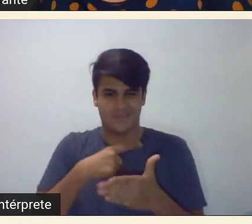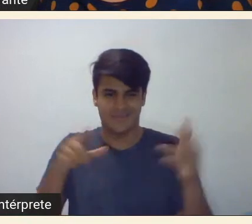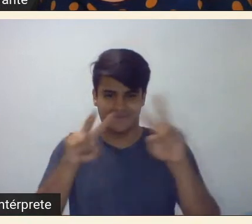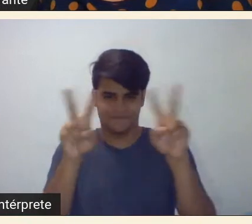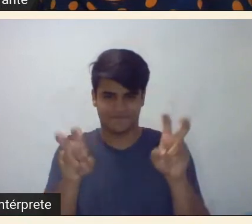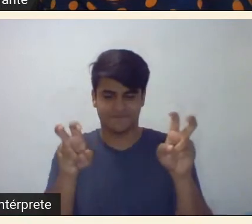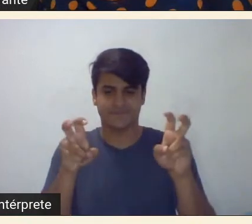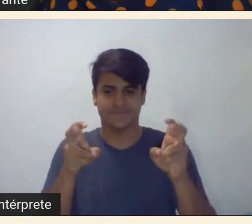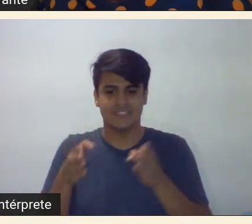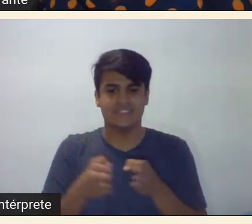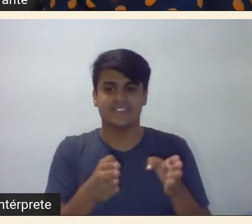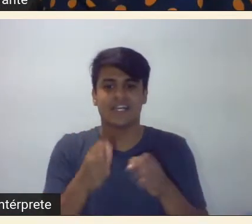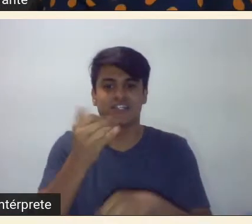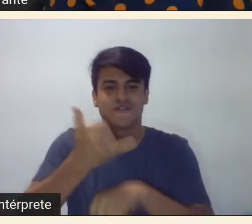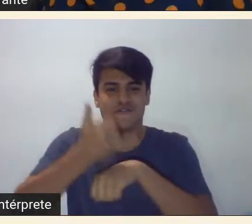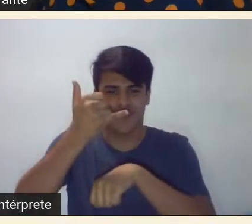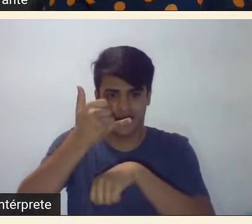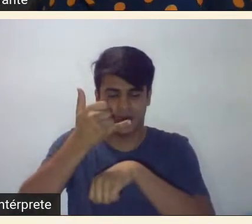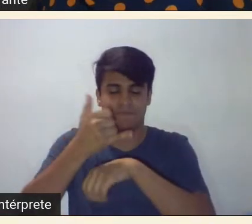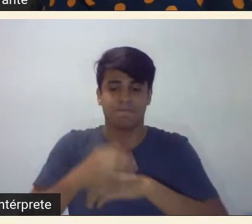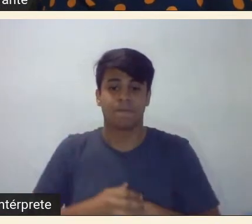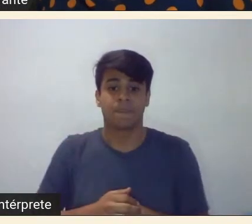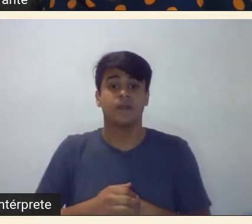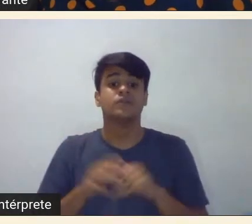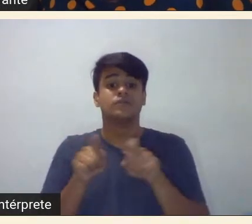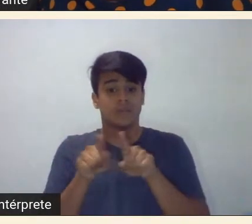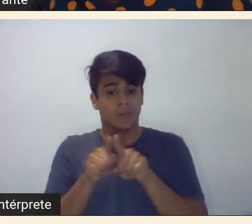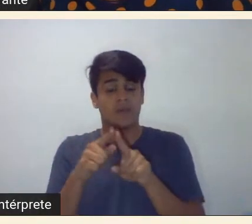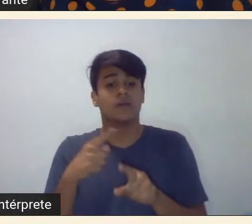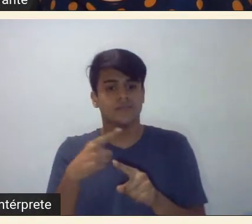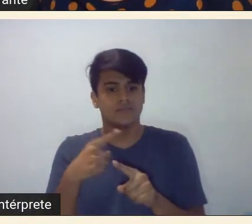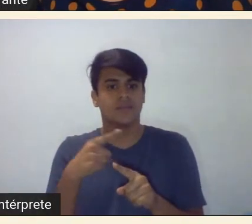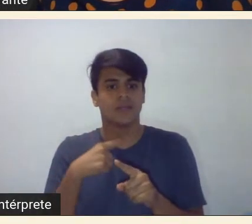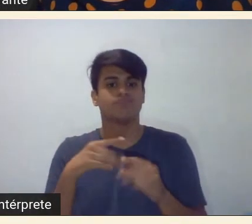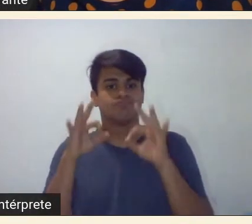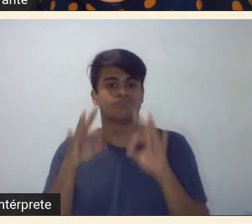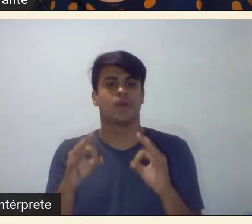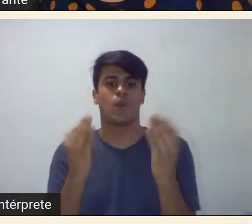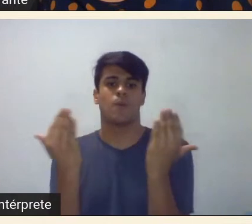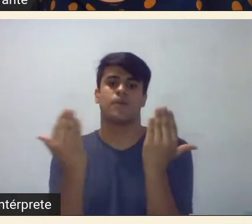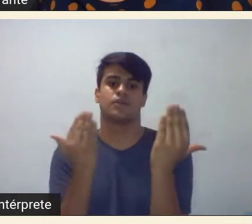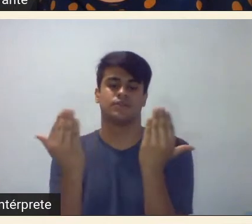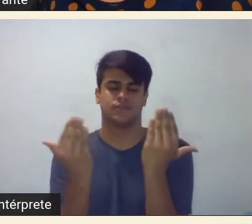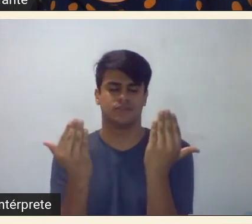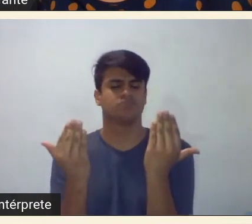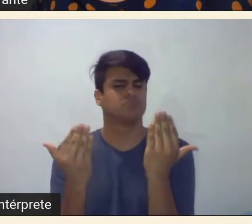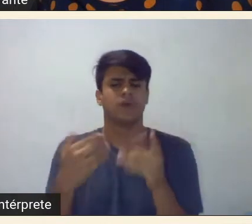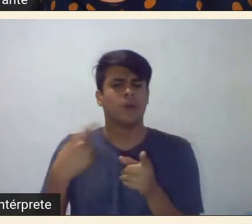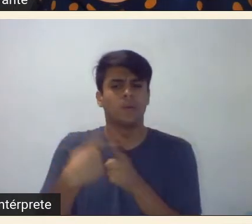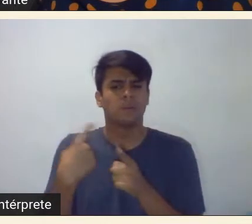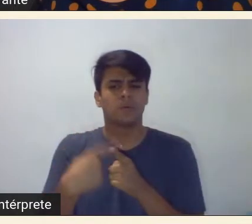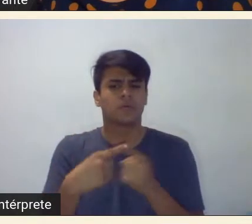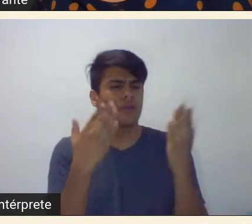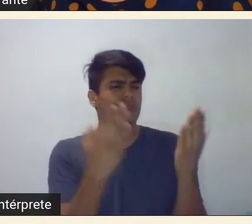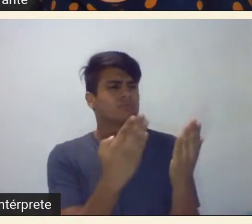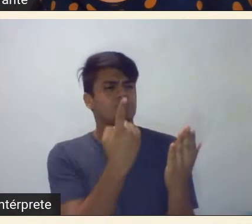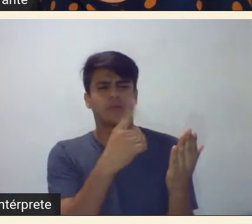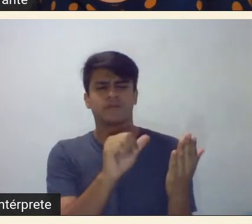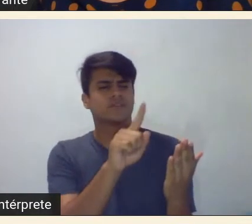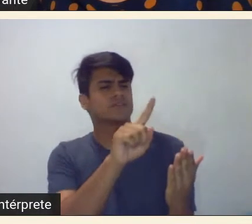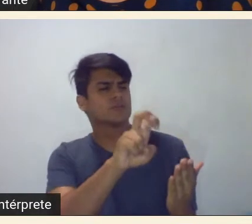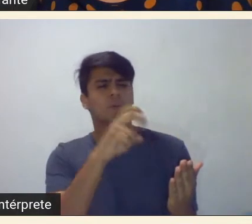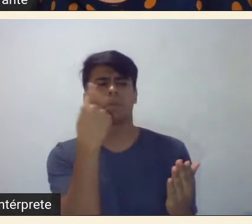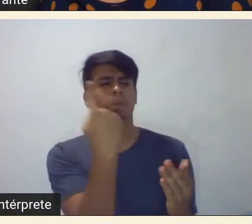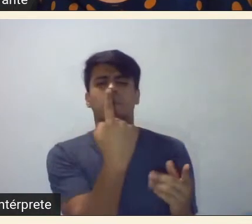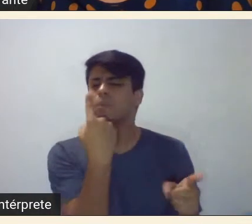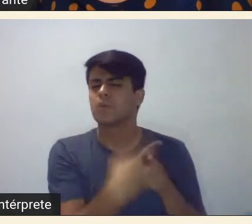coleção do MAC e ela faz exatamente esse paralelo que por que essa obra em 51 né porque ela é uma